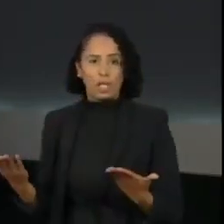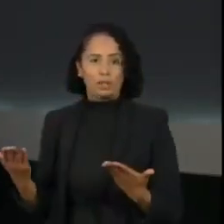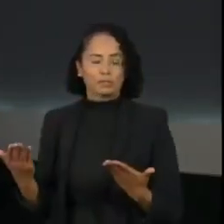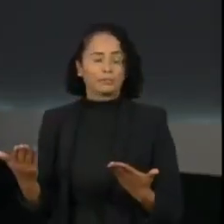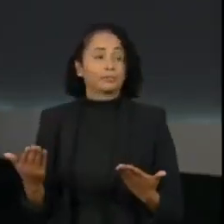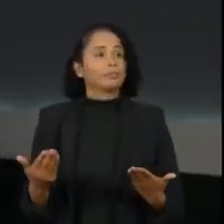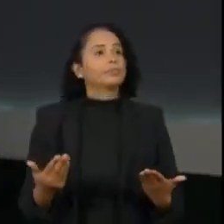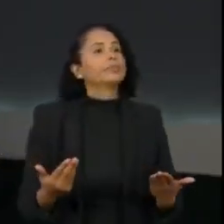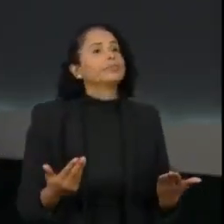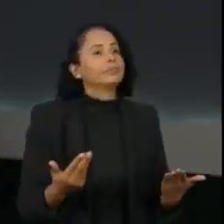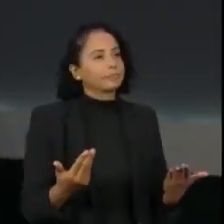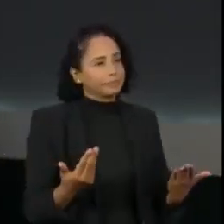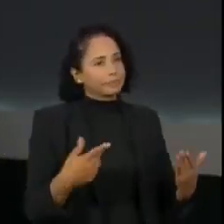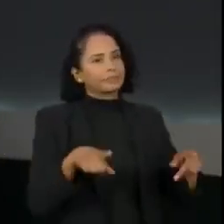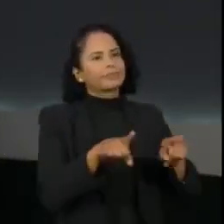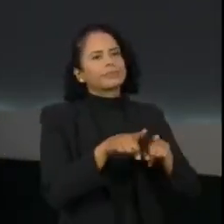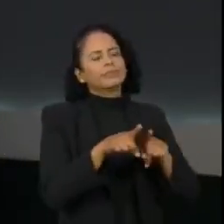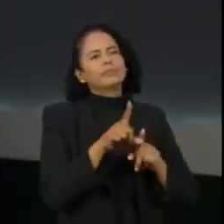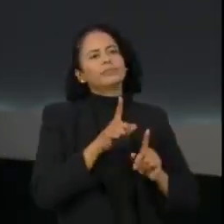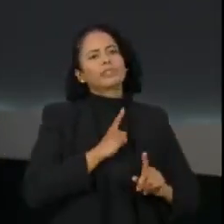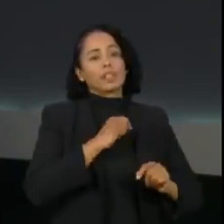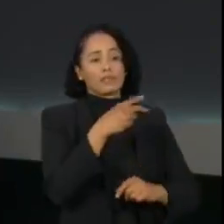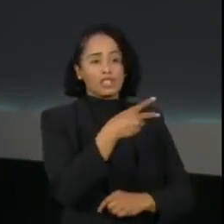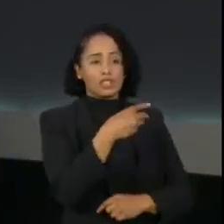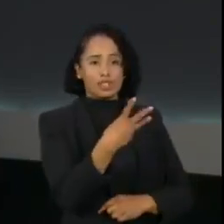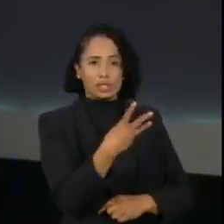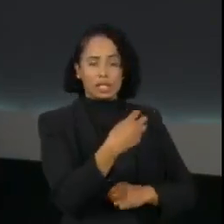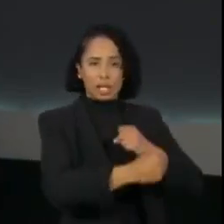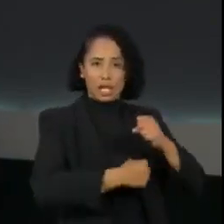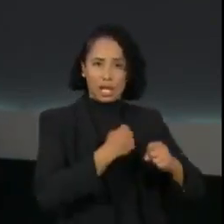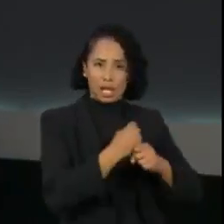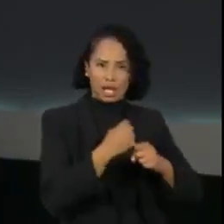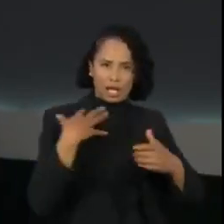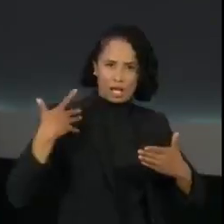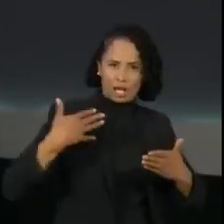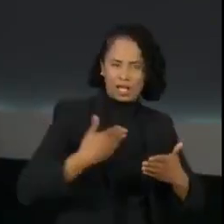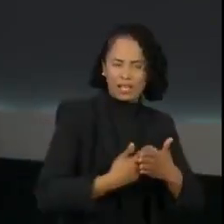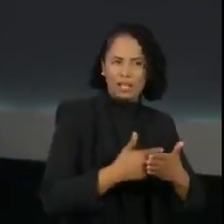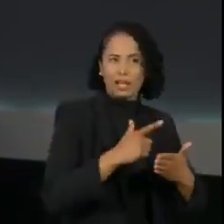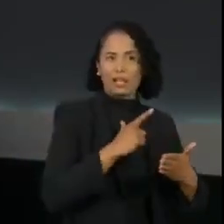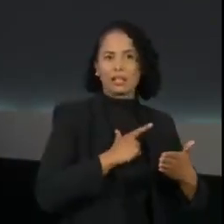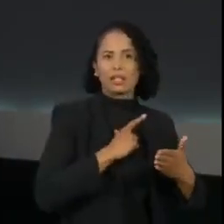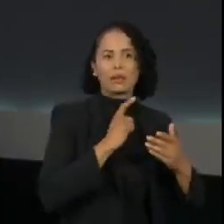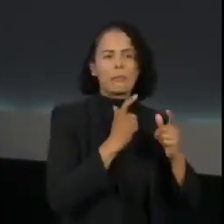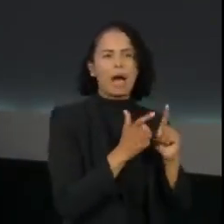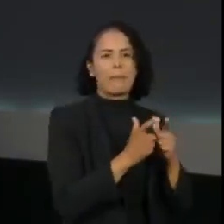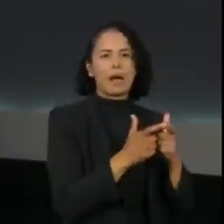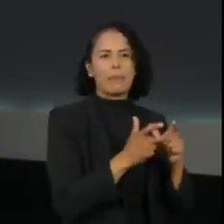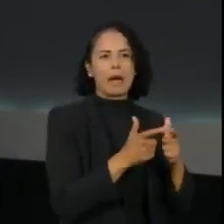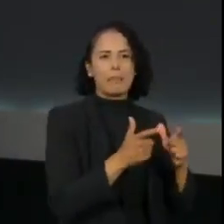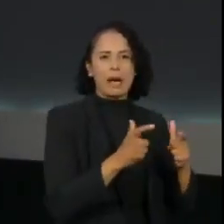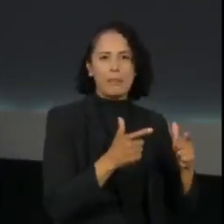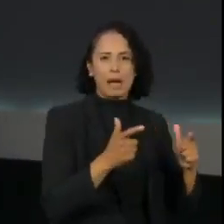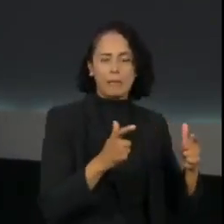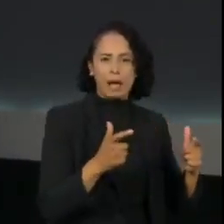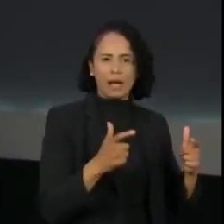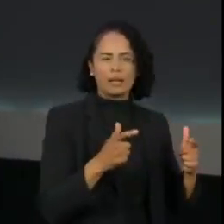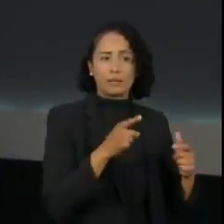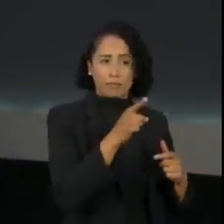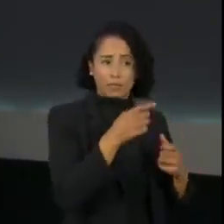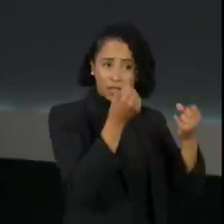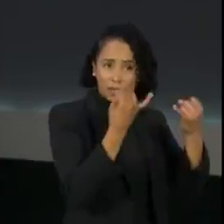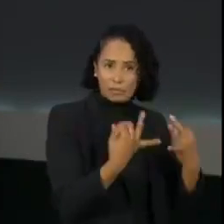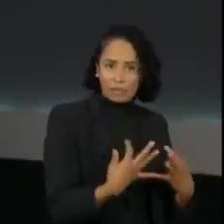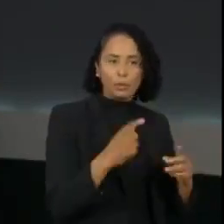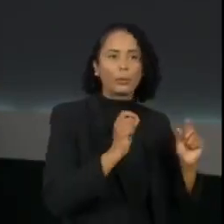agora, após esses 23 anos, com o aumento das demandas, você frisou bem